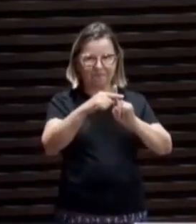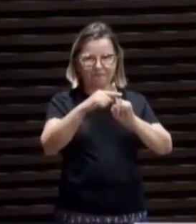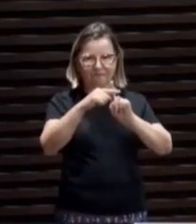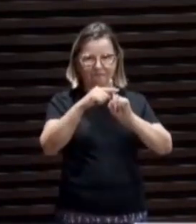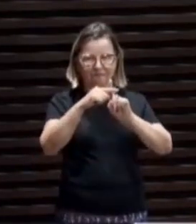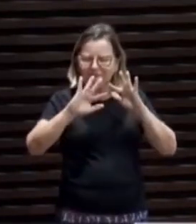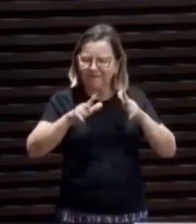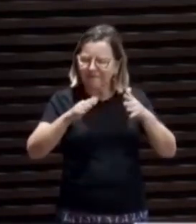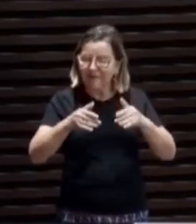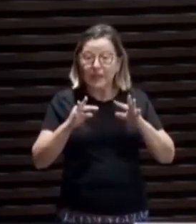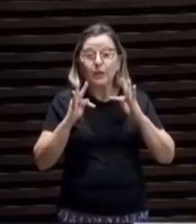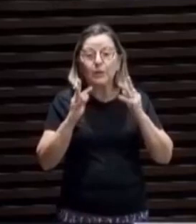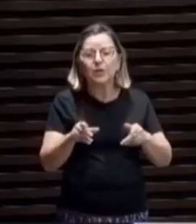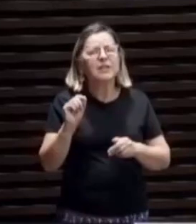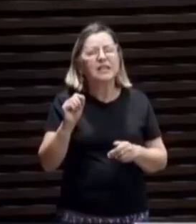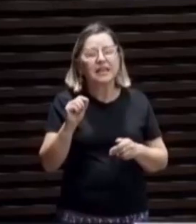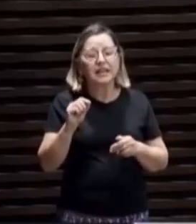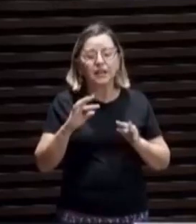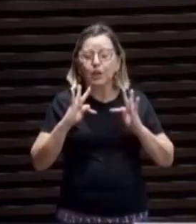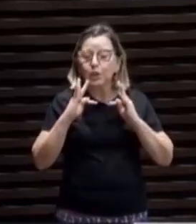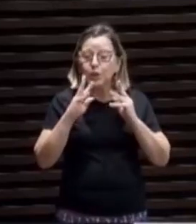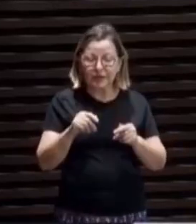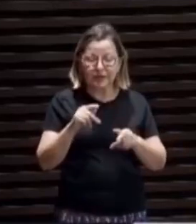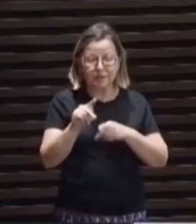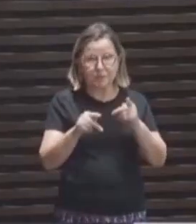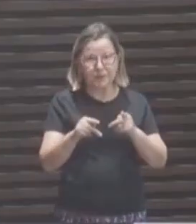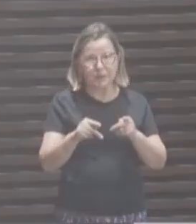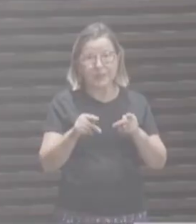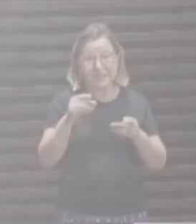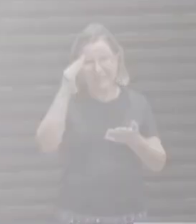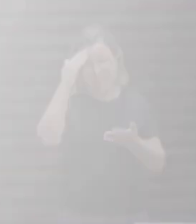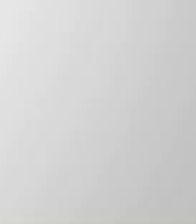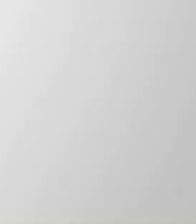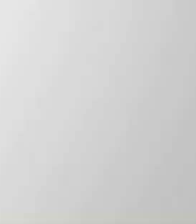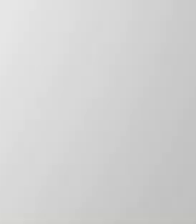Que todos são esses. Todos os que creem, todos os que vão crer. Por meio da palavra.